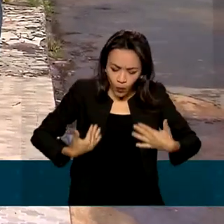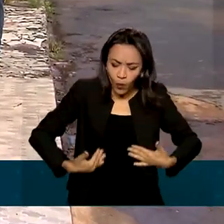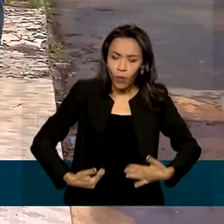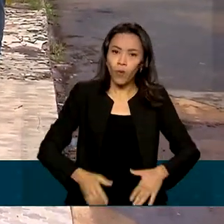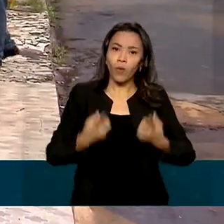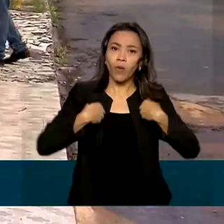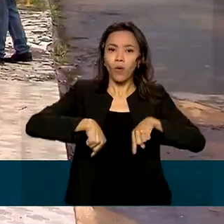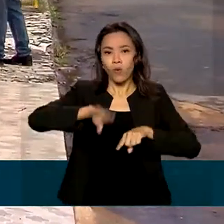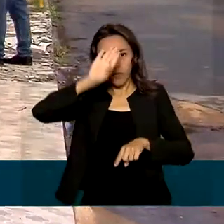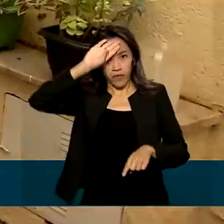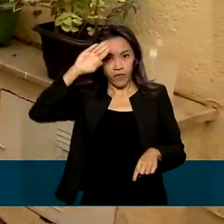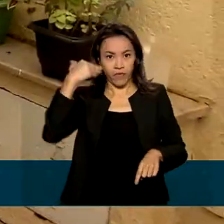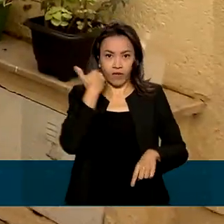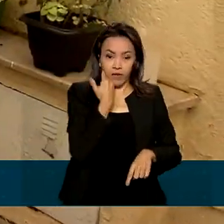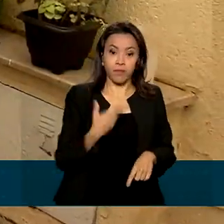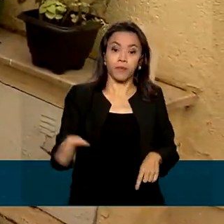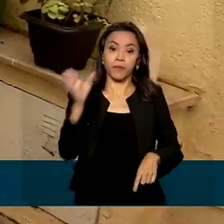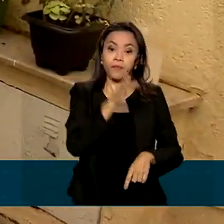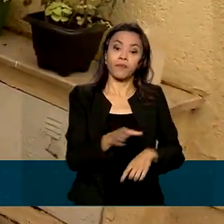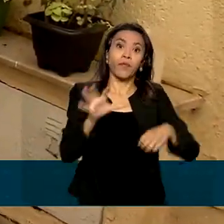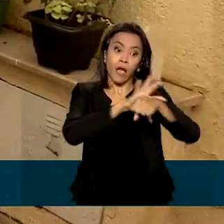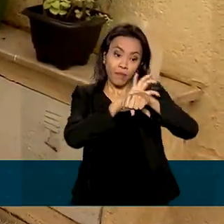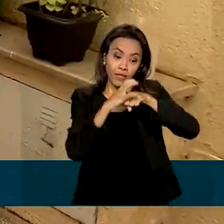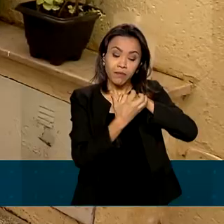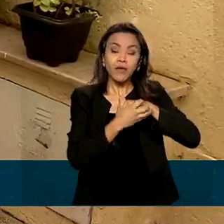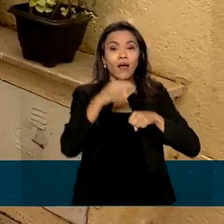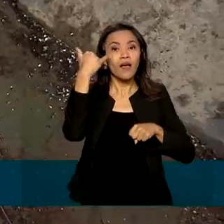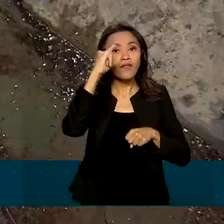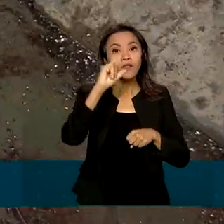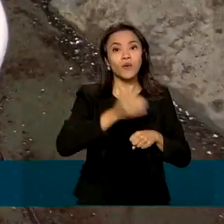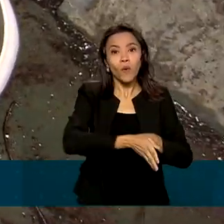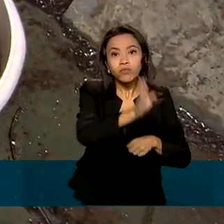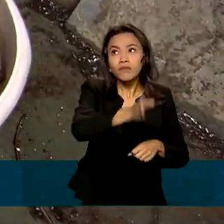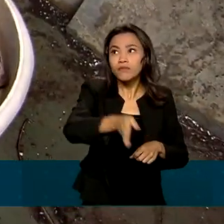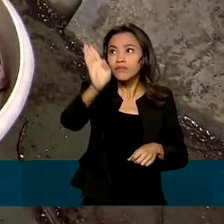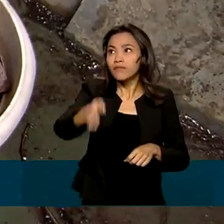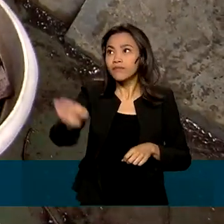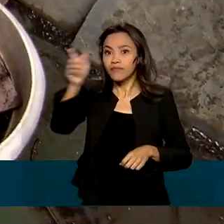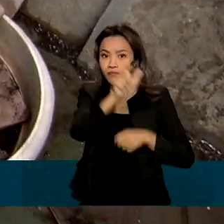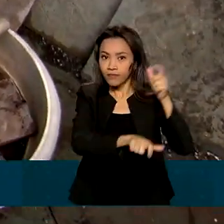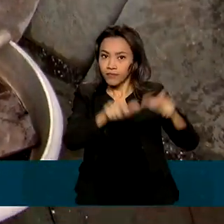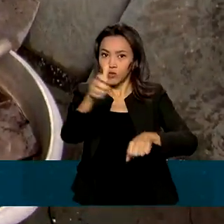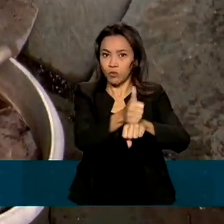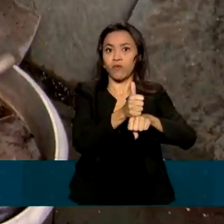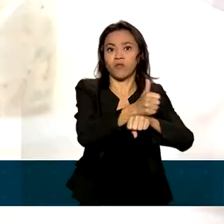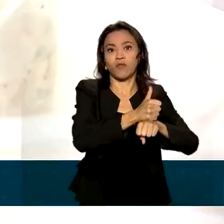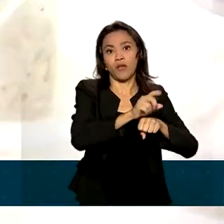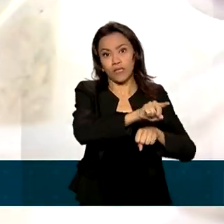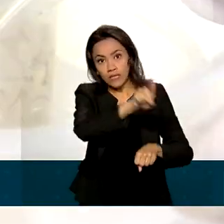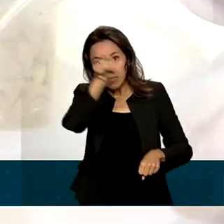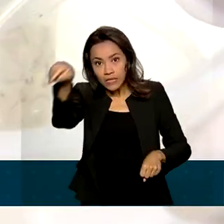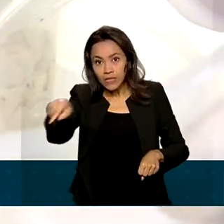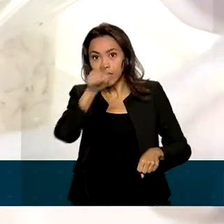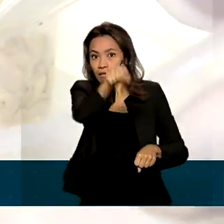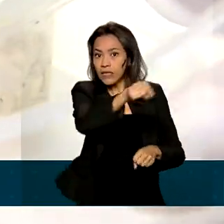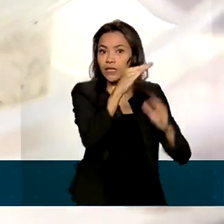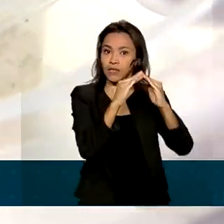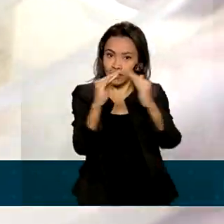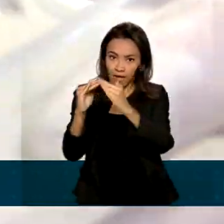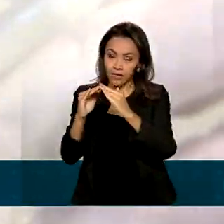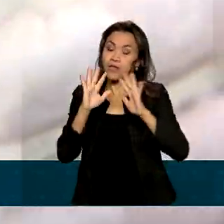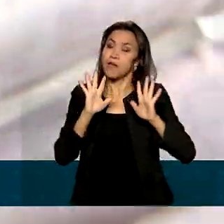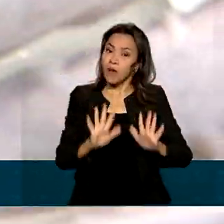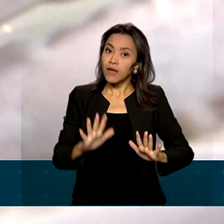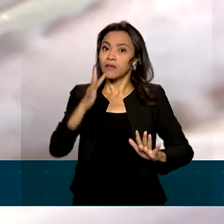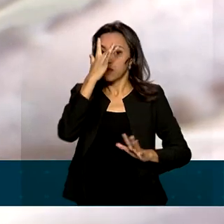pandemia restringiu o trabalho dos agentes de saúde, mas a população pode agir. Não é só a dengue que